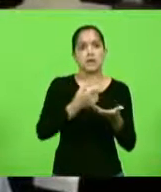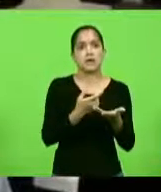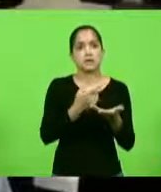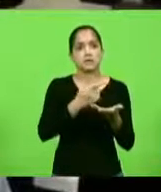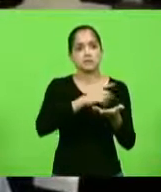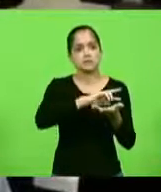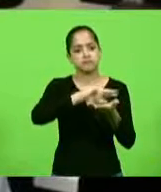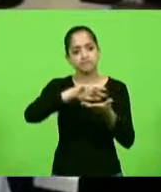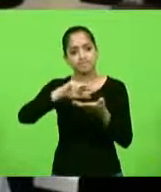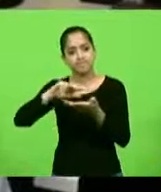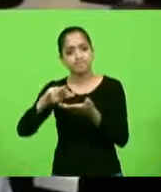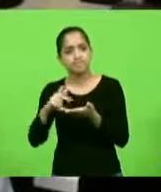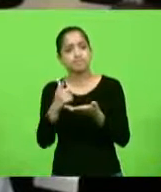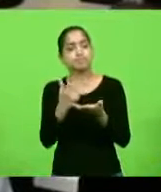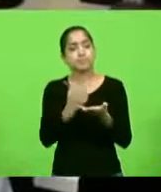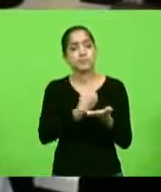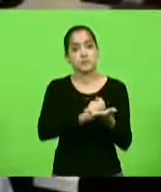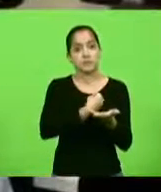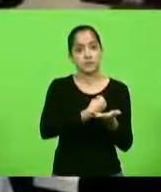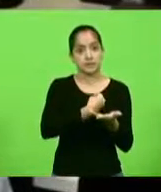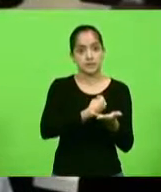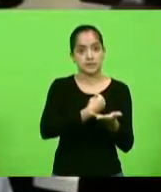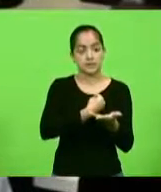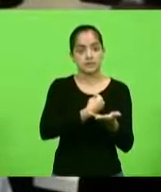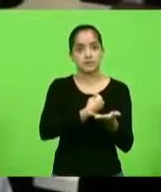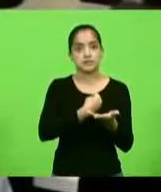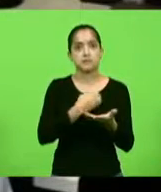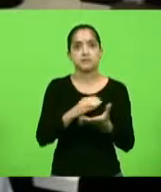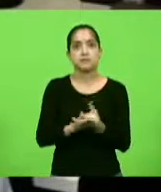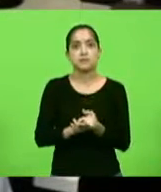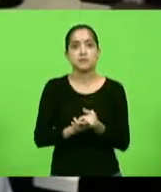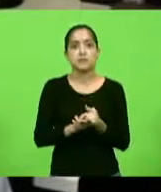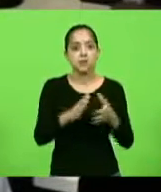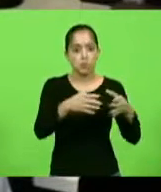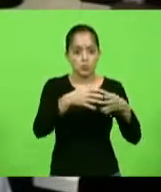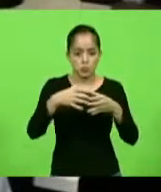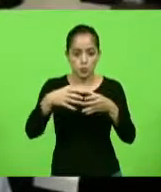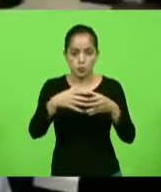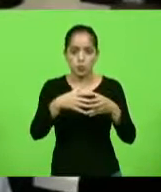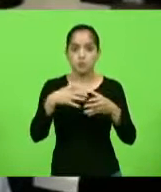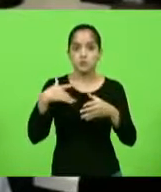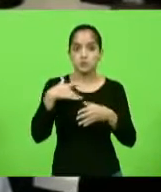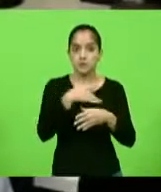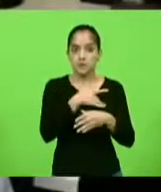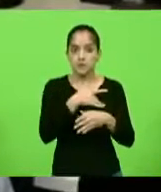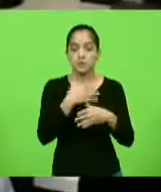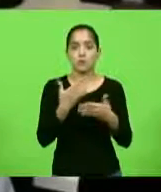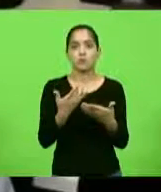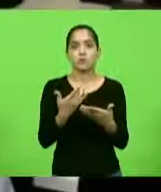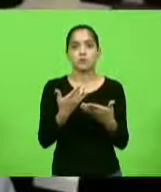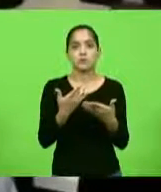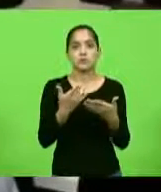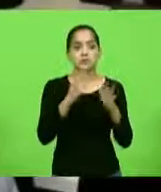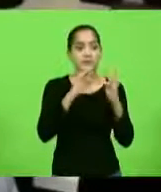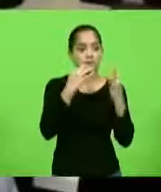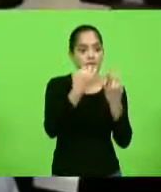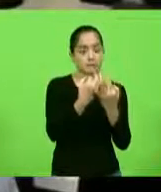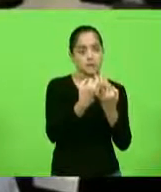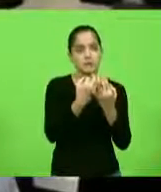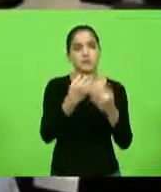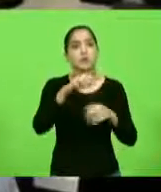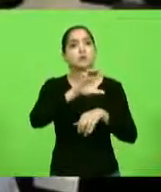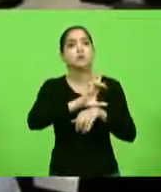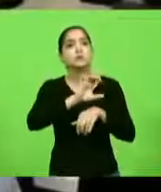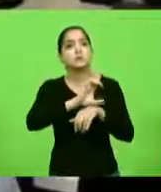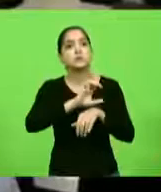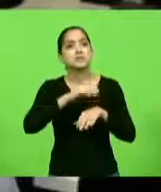presença das equipes de saúde da família, ESF, que é o Estado onde